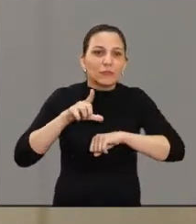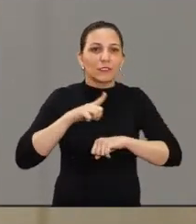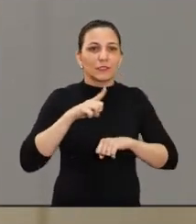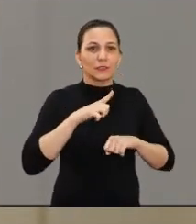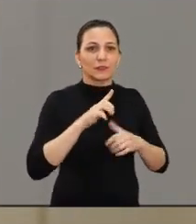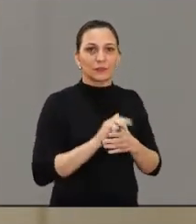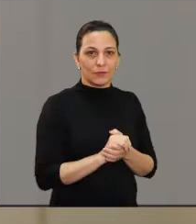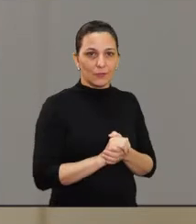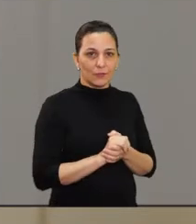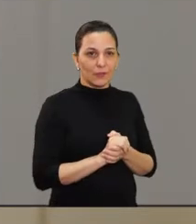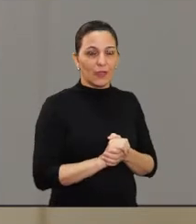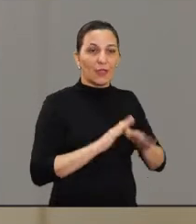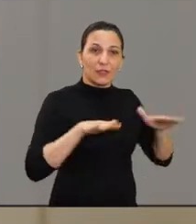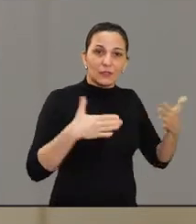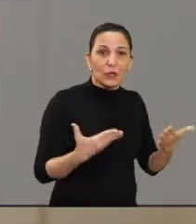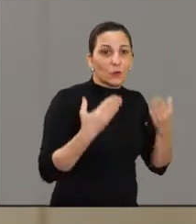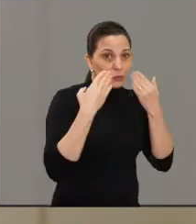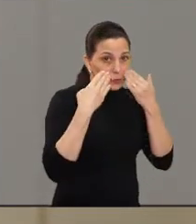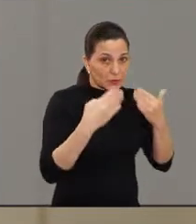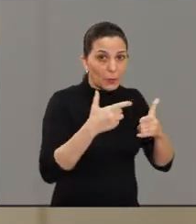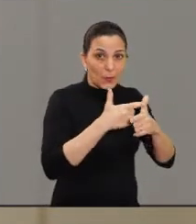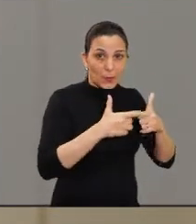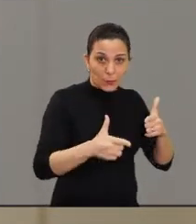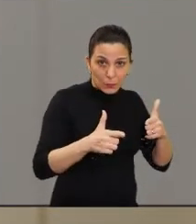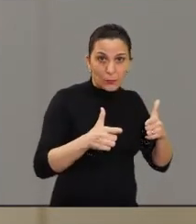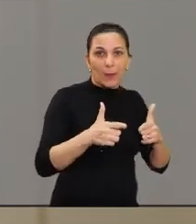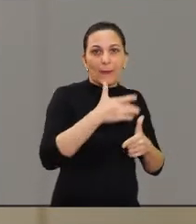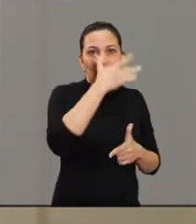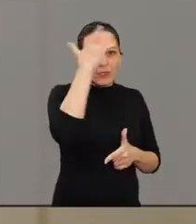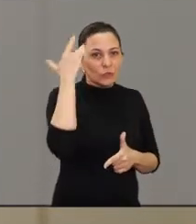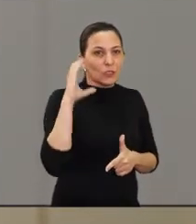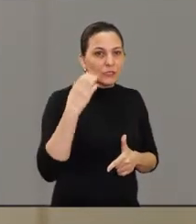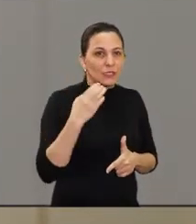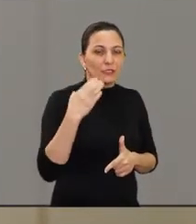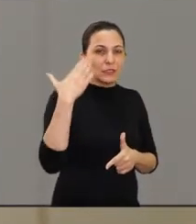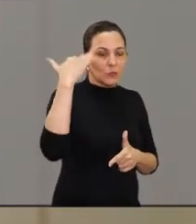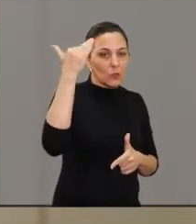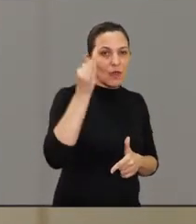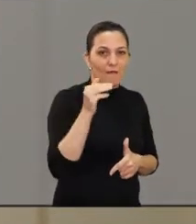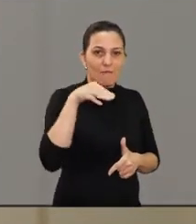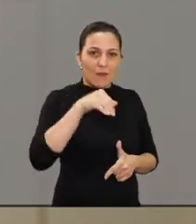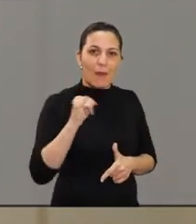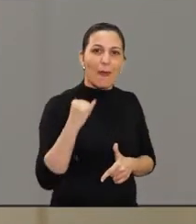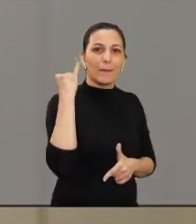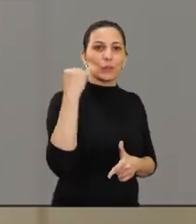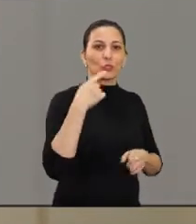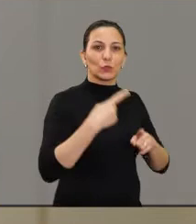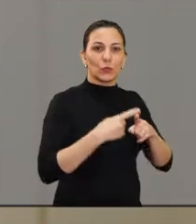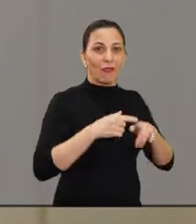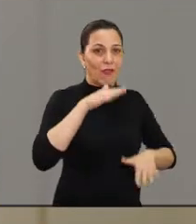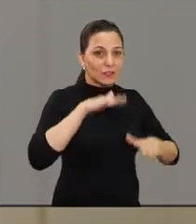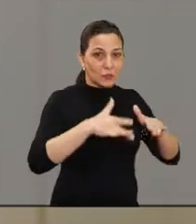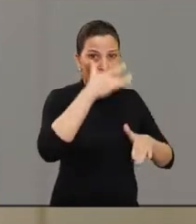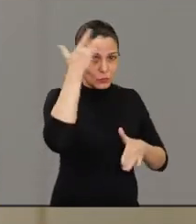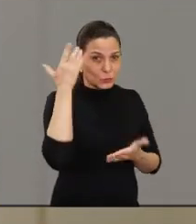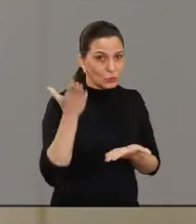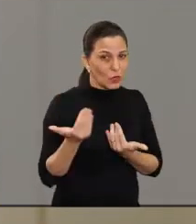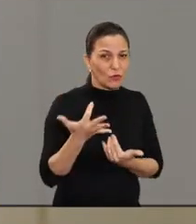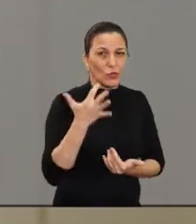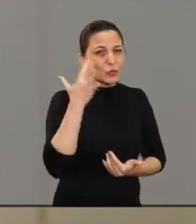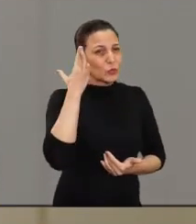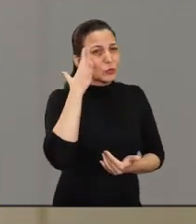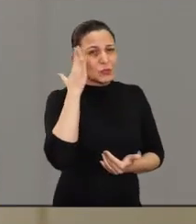falar e fazer uma exposição sobre o Frederico de Marco é uma coisa muito importante porque os jovens da cidade, muitas pessoas não